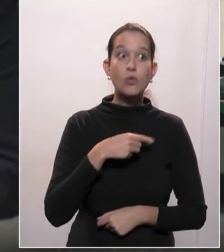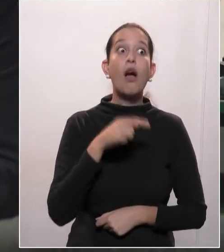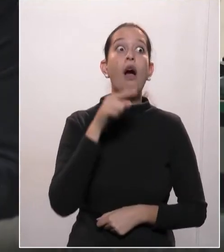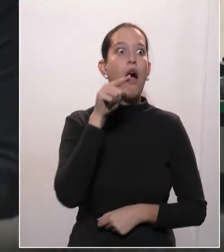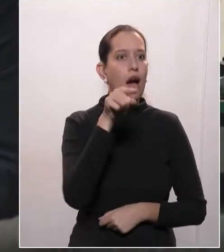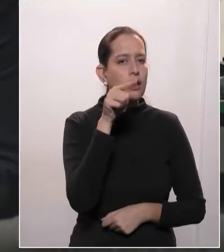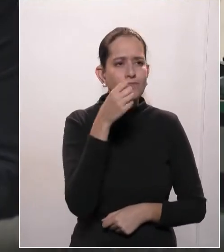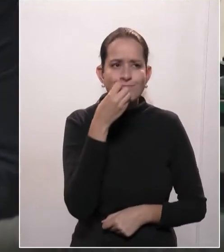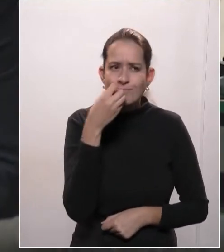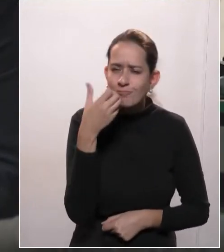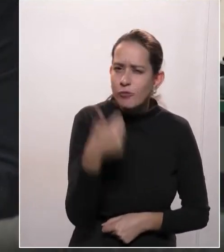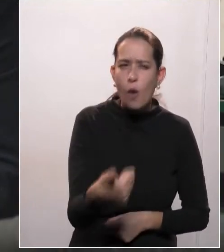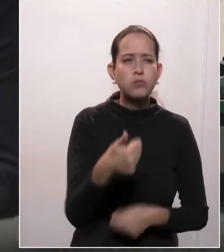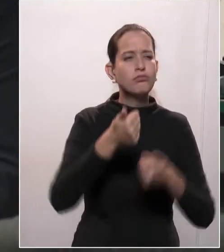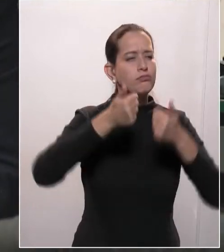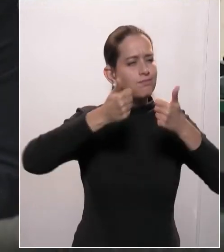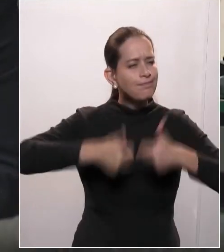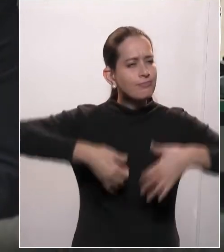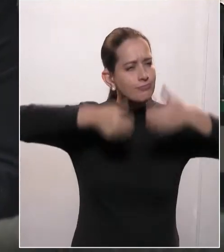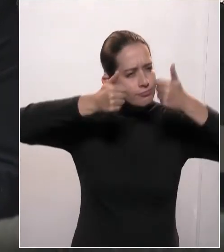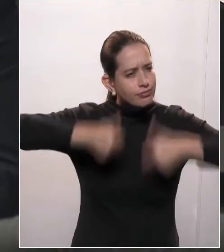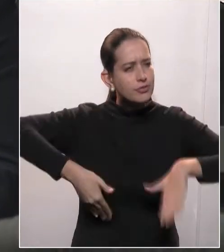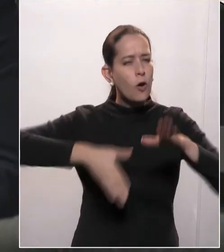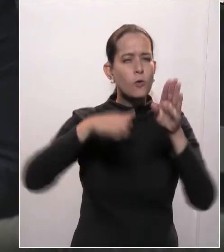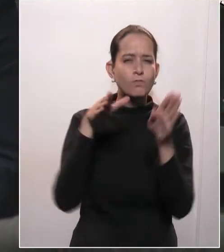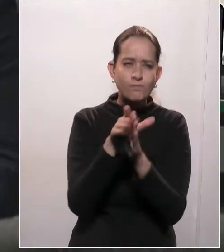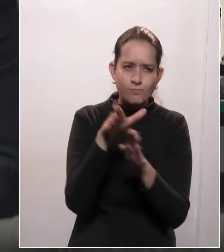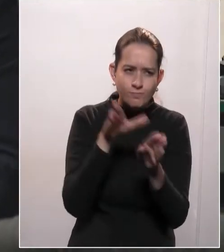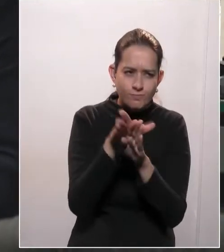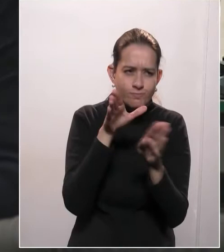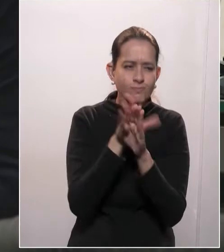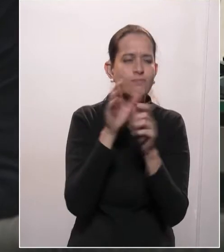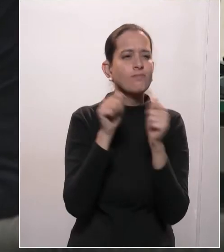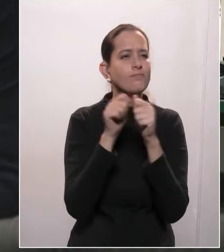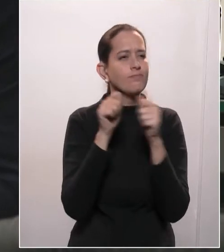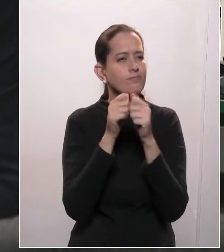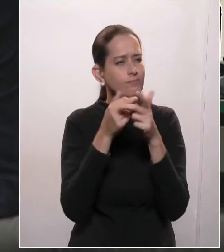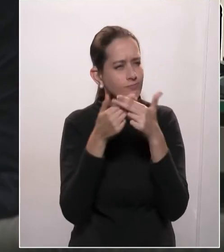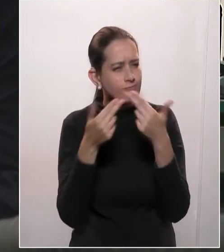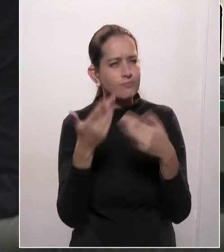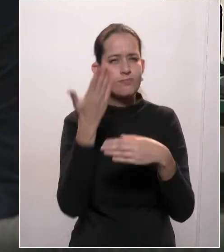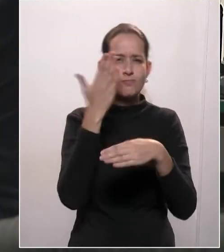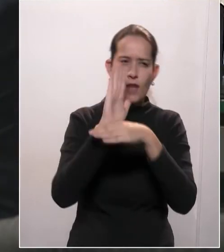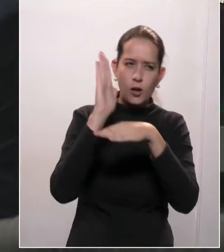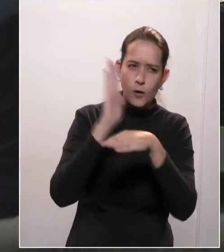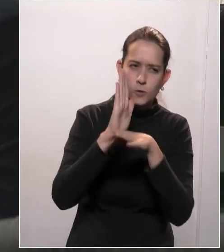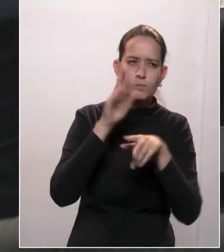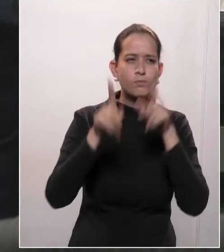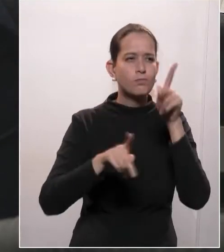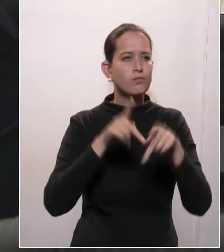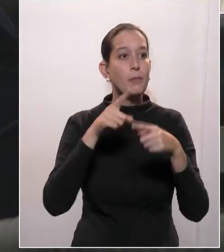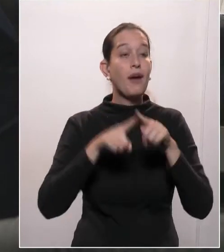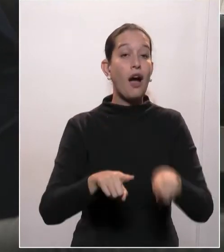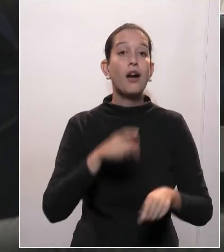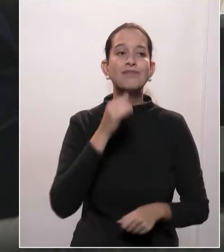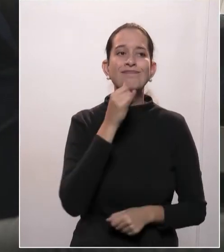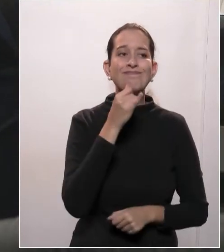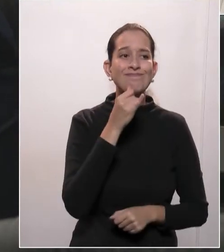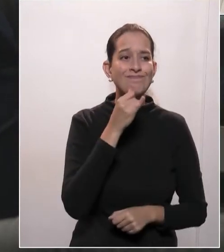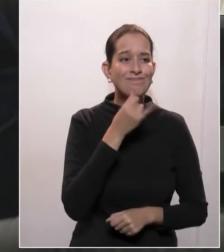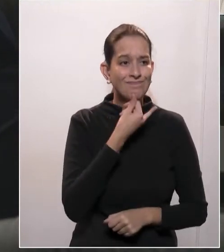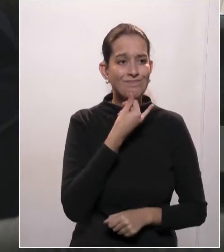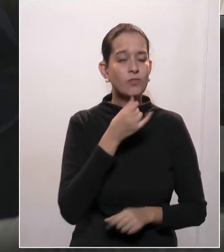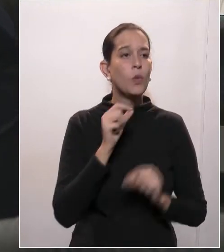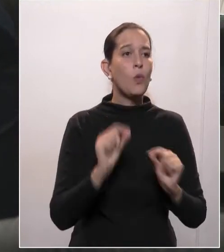do esclarecimento à população, das orientações que estava dando à população brasileira. Infelizmente, seus superiores